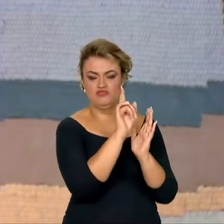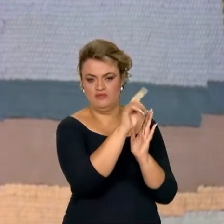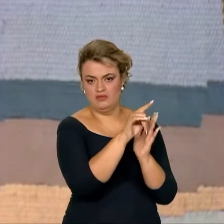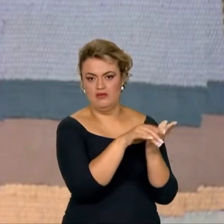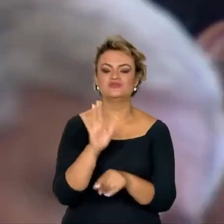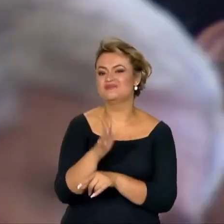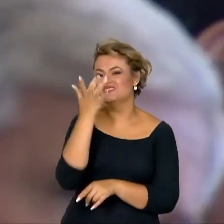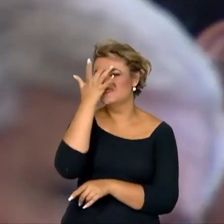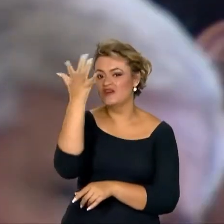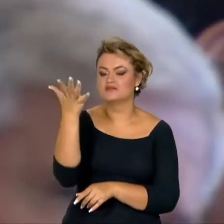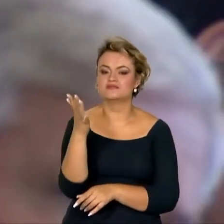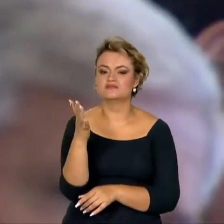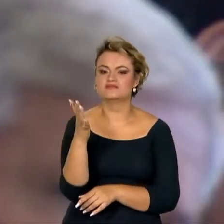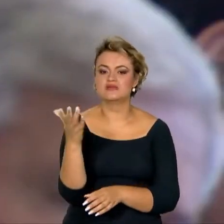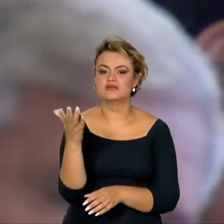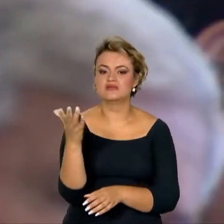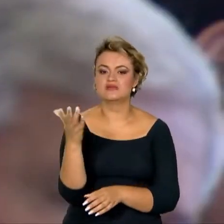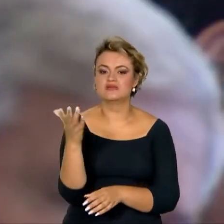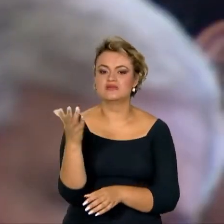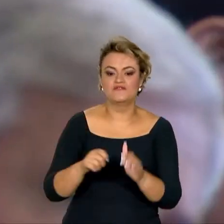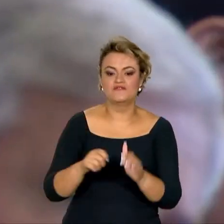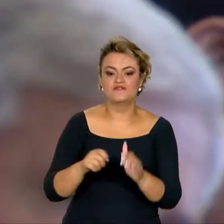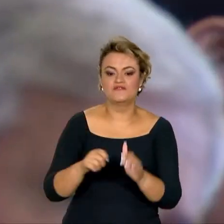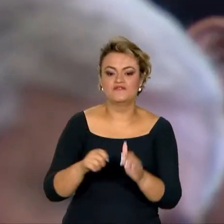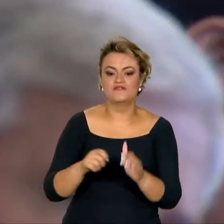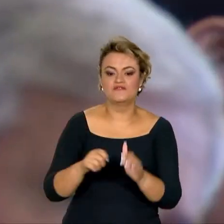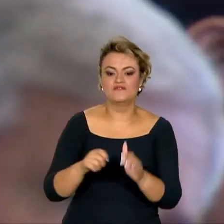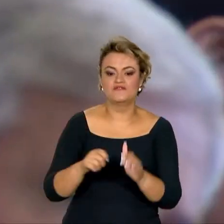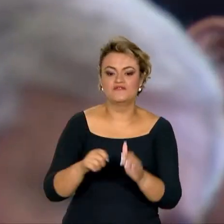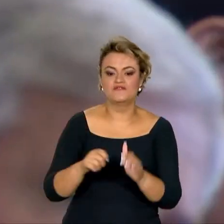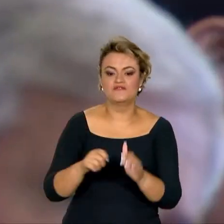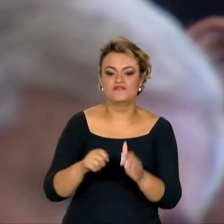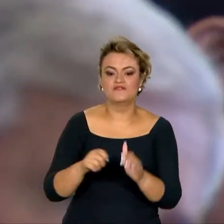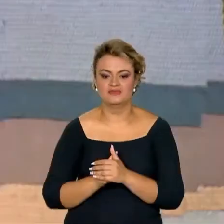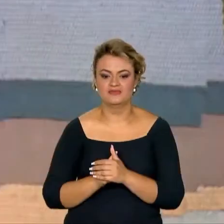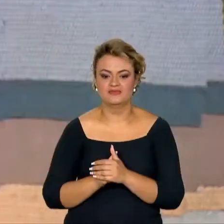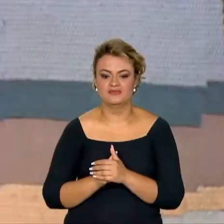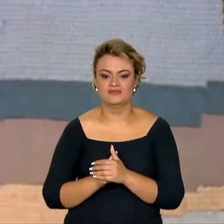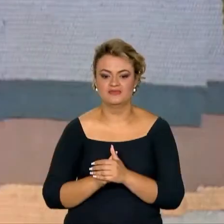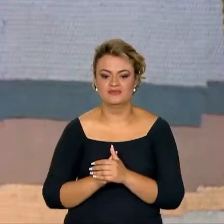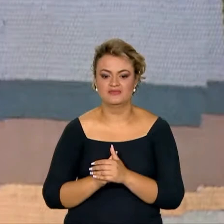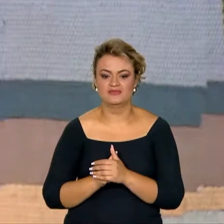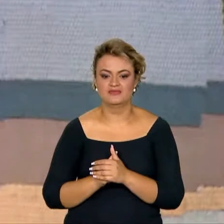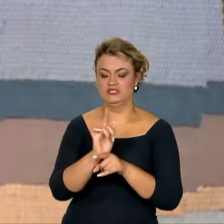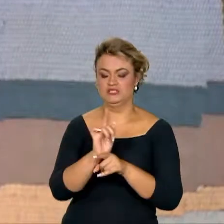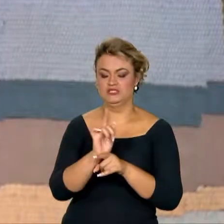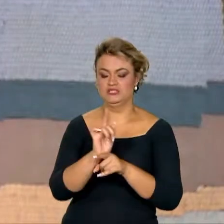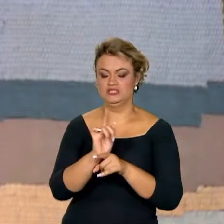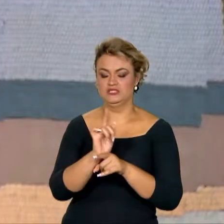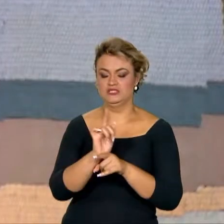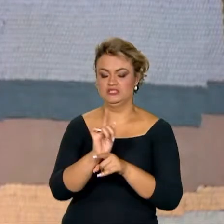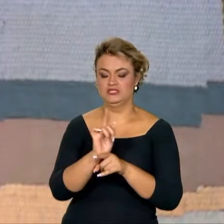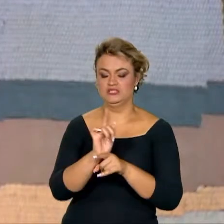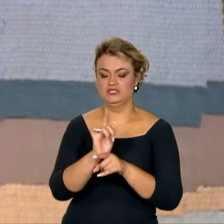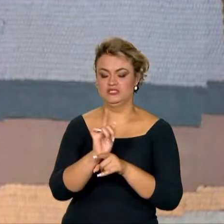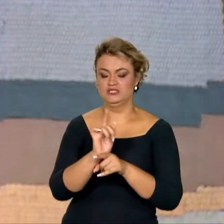por exemplo, acelerar os investimentos no Brasil. Então, está na pauta essa semana a votação do projeto,